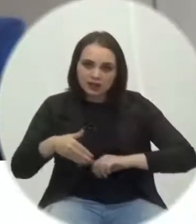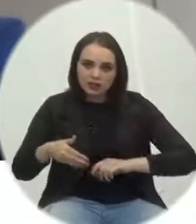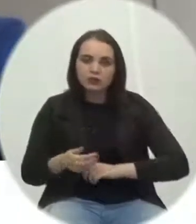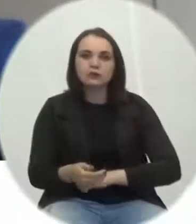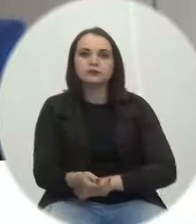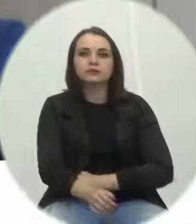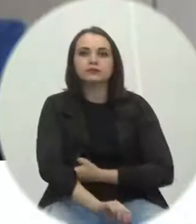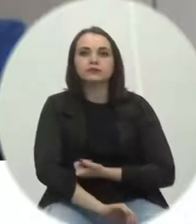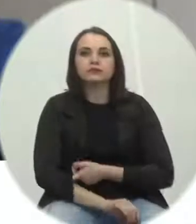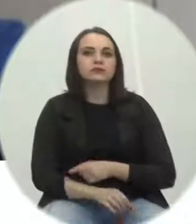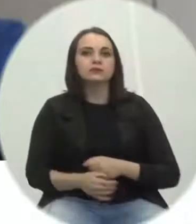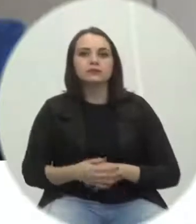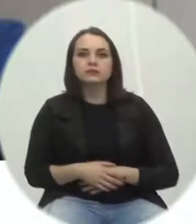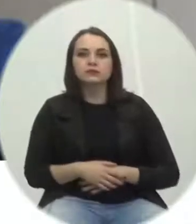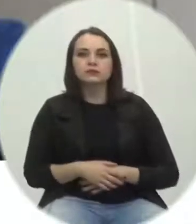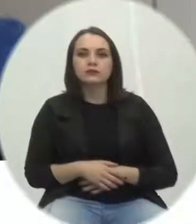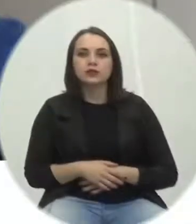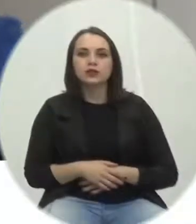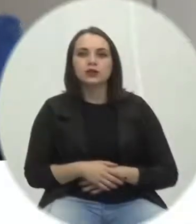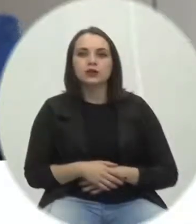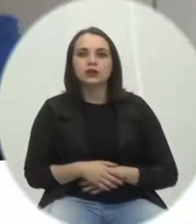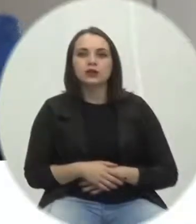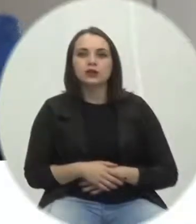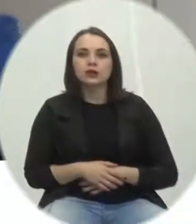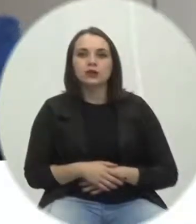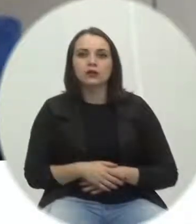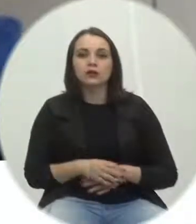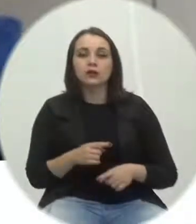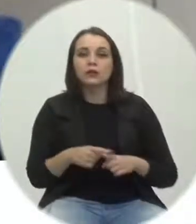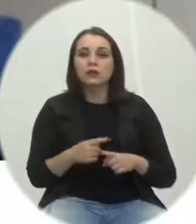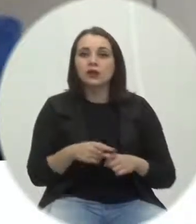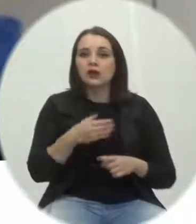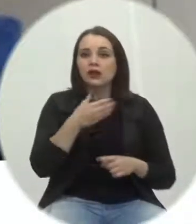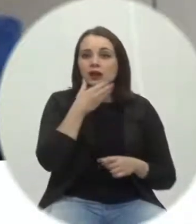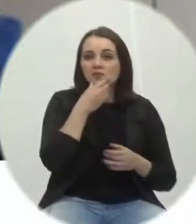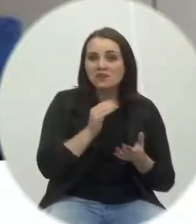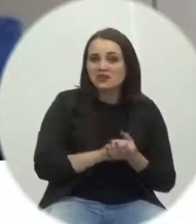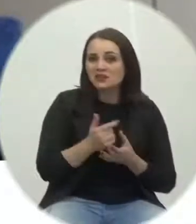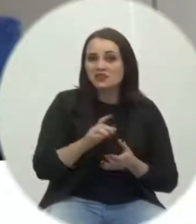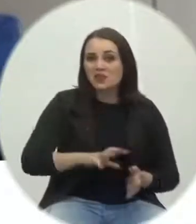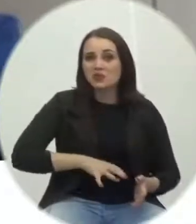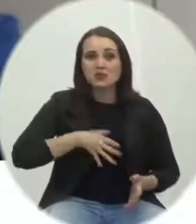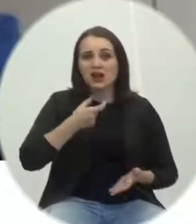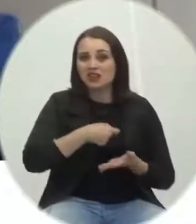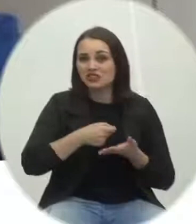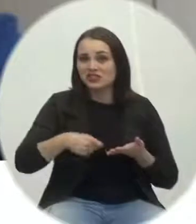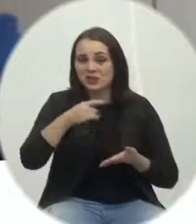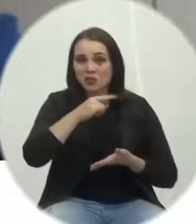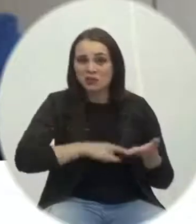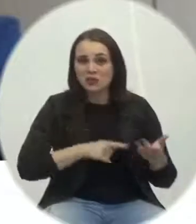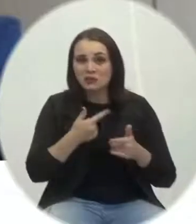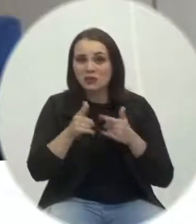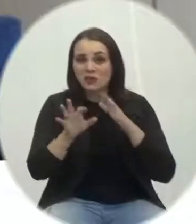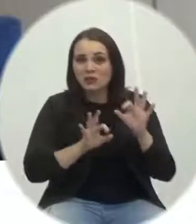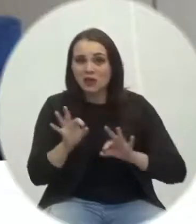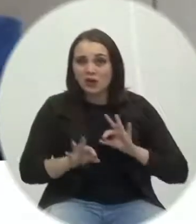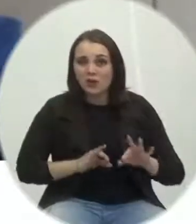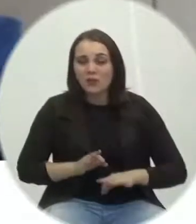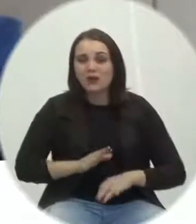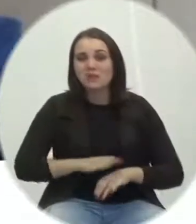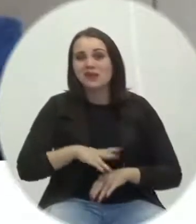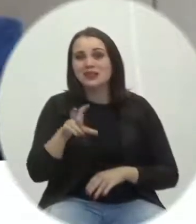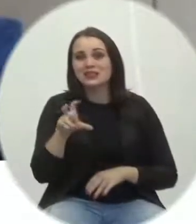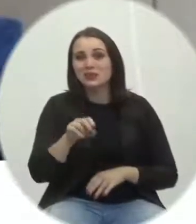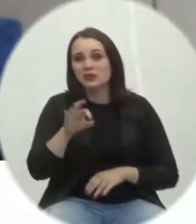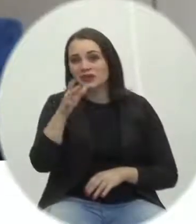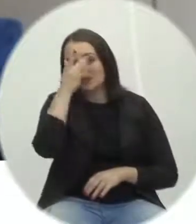acredito que os maridos talvez não tiveram coragem de assinar esse documento para poder resolver o problema de mais de 50